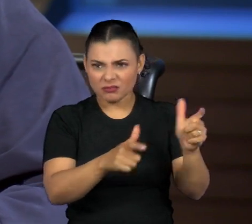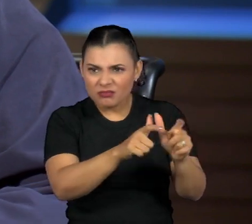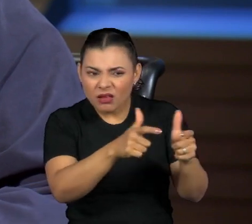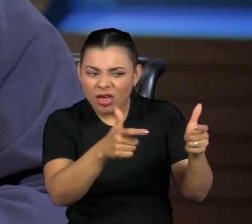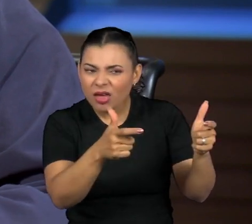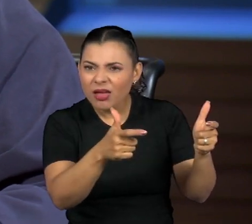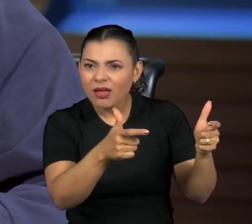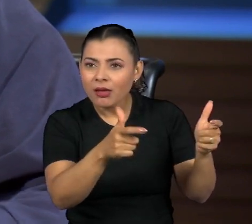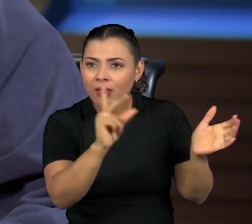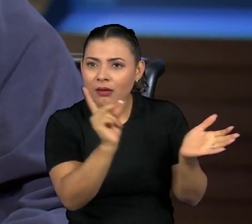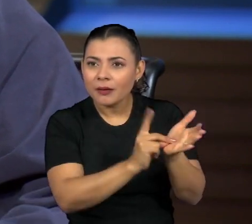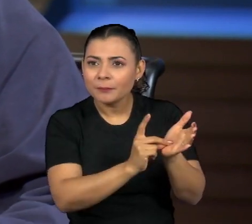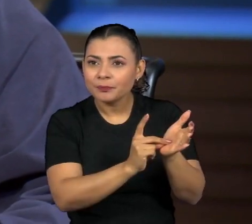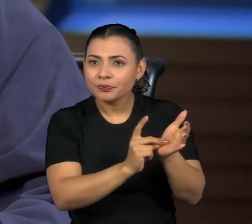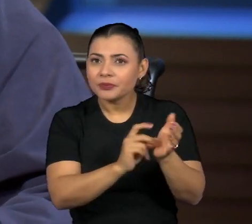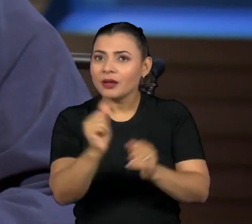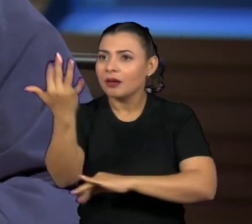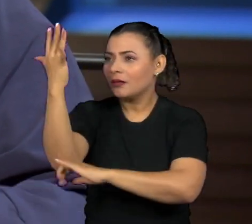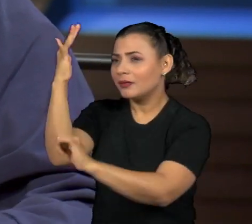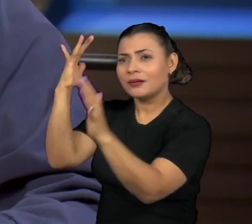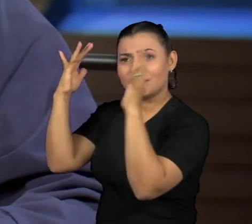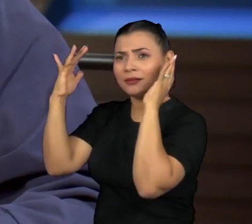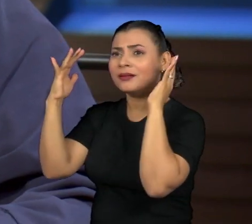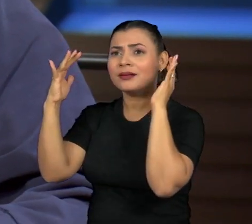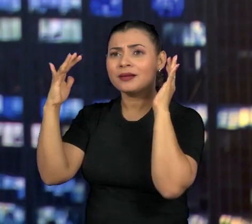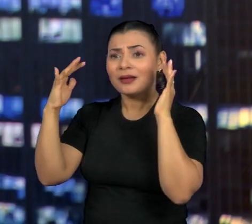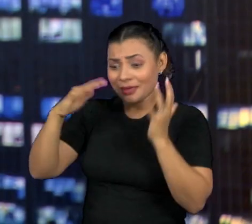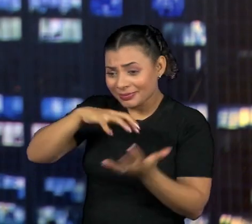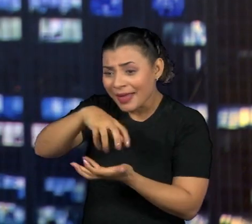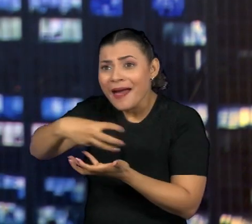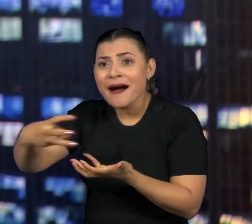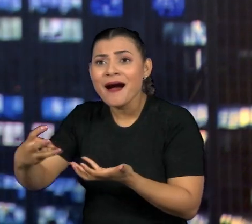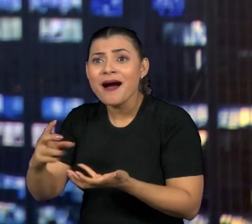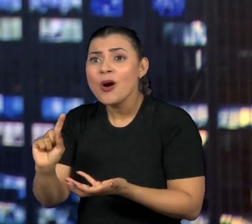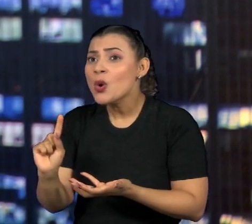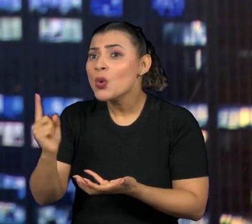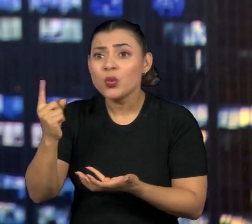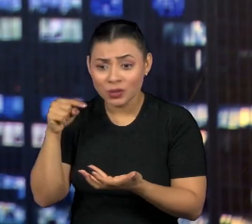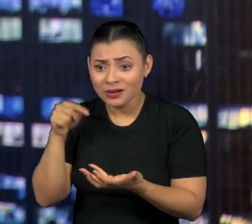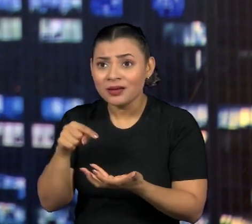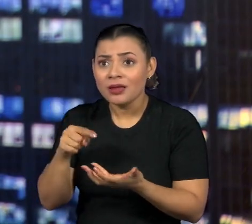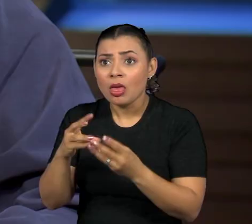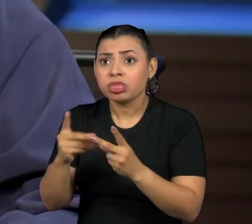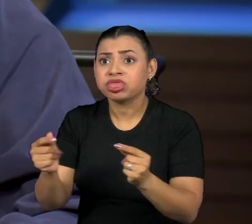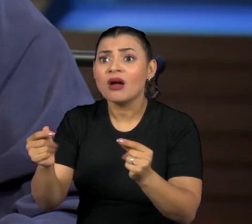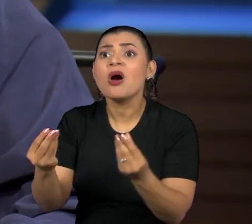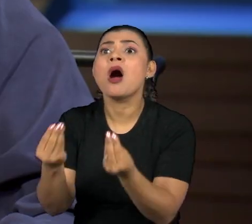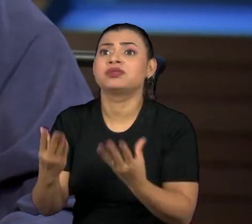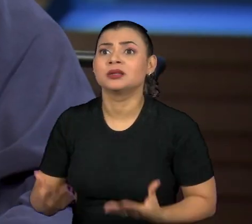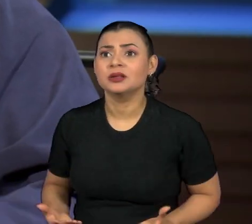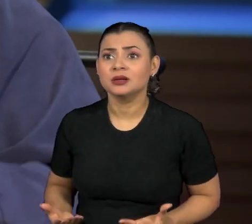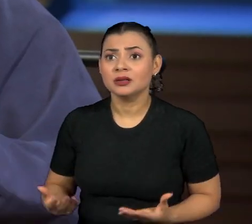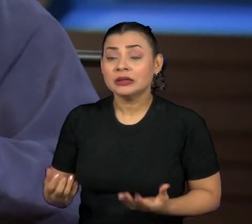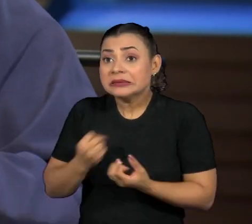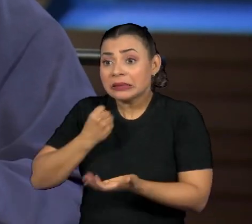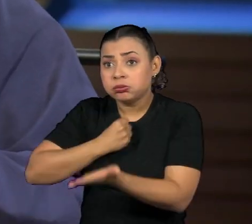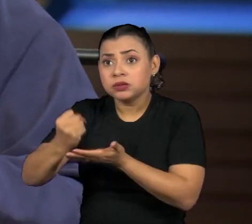Os recursos naturais são finitos. A gente tem um planeta só. Para onde que a gente vai viver? Os impactos acontecem,